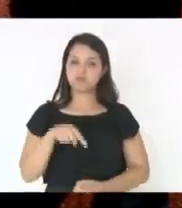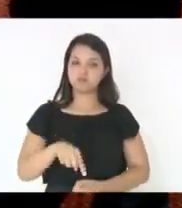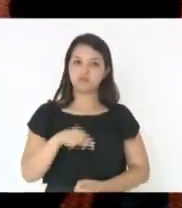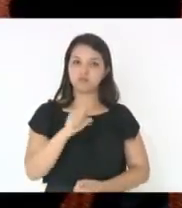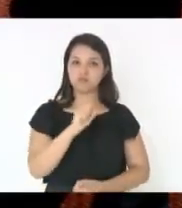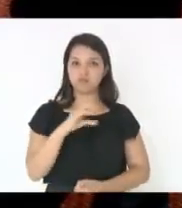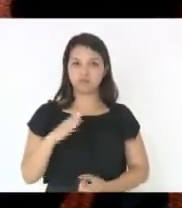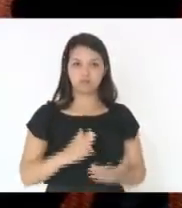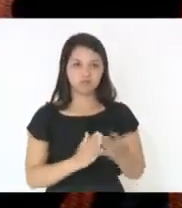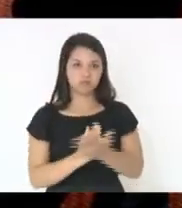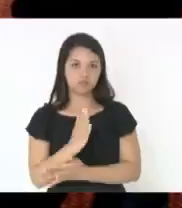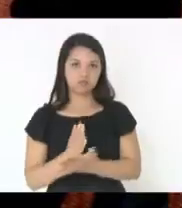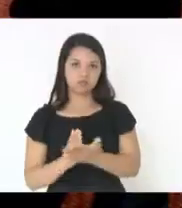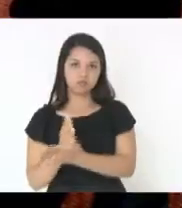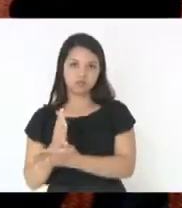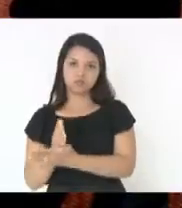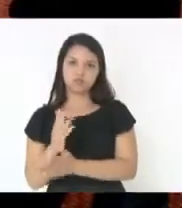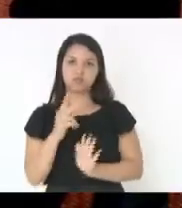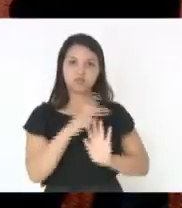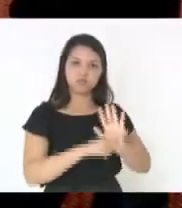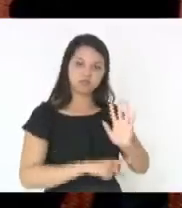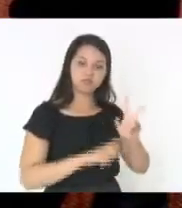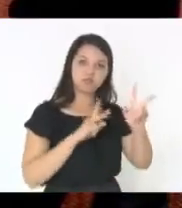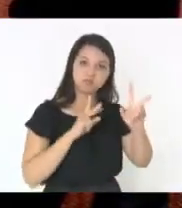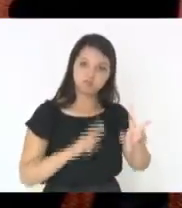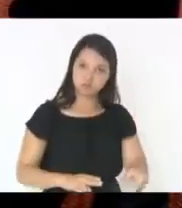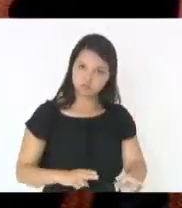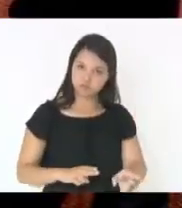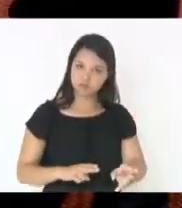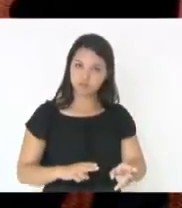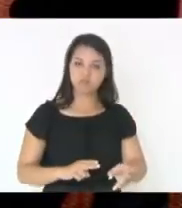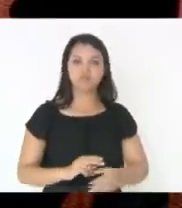aprovando projetos dessa natureza, que não